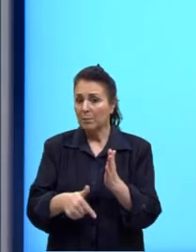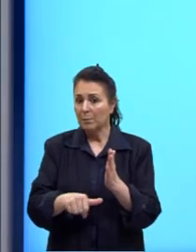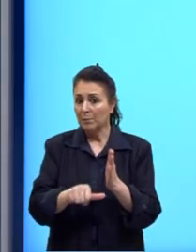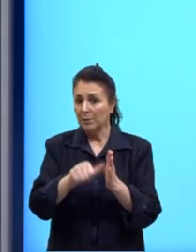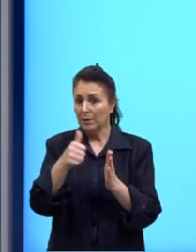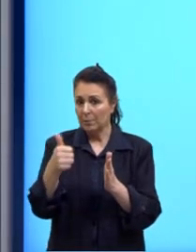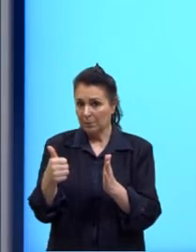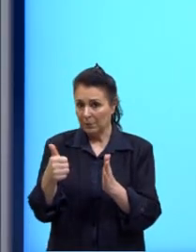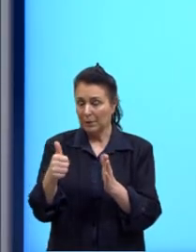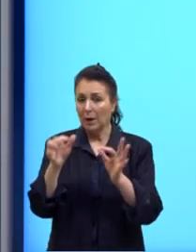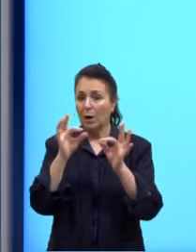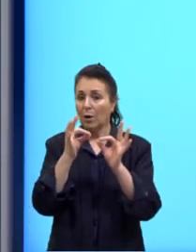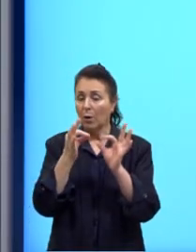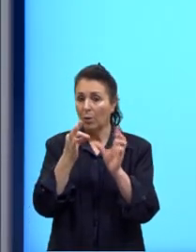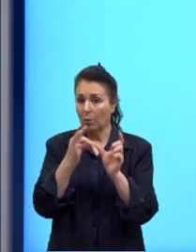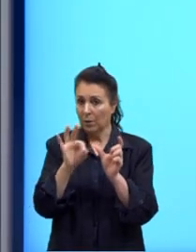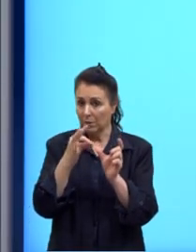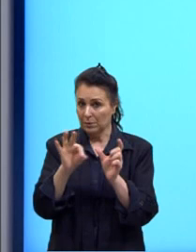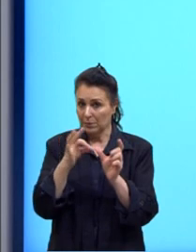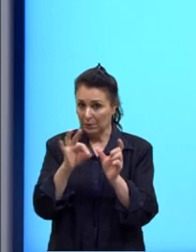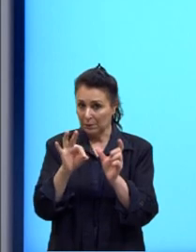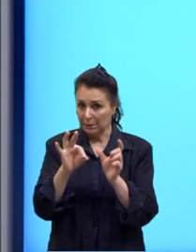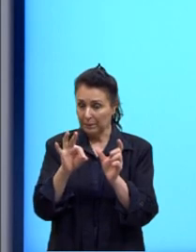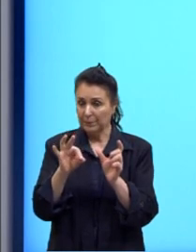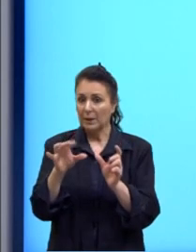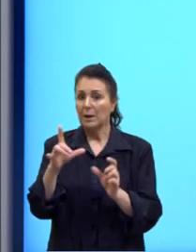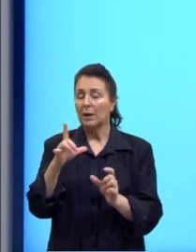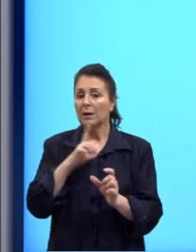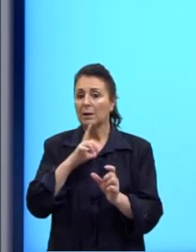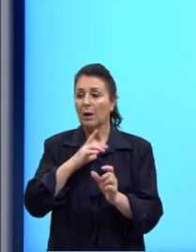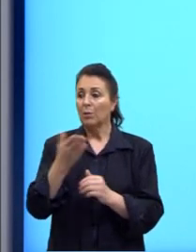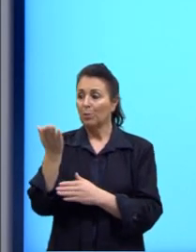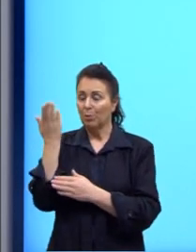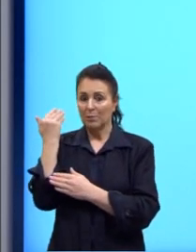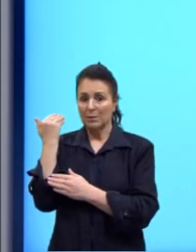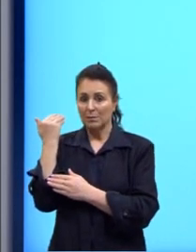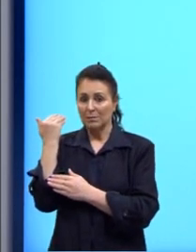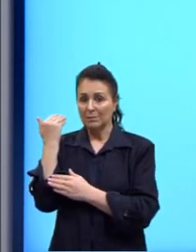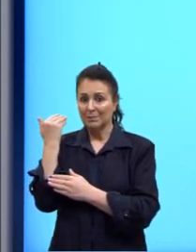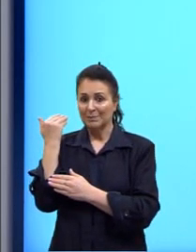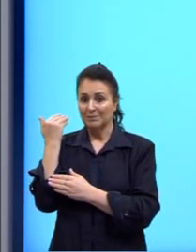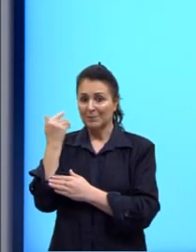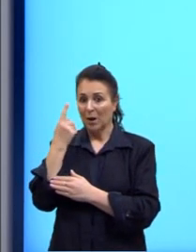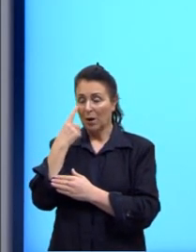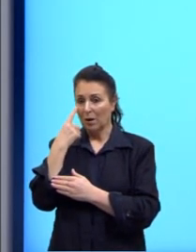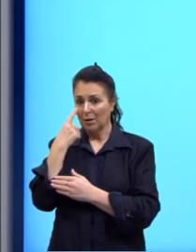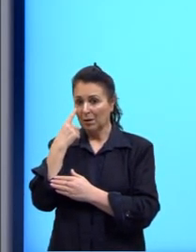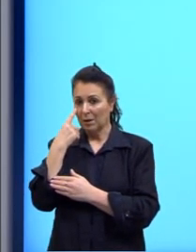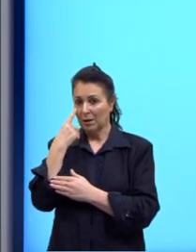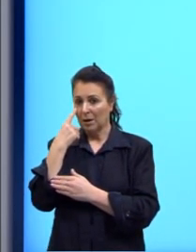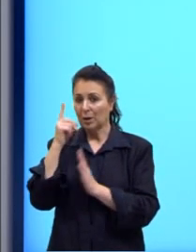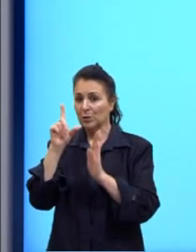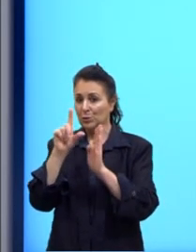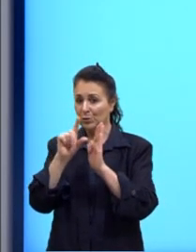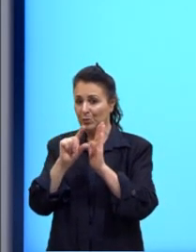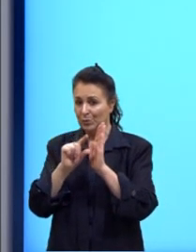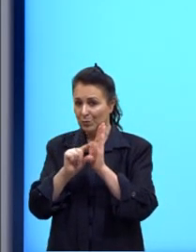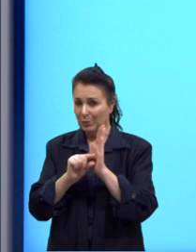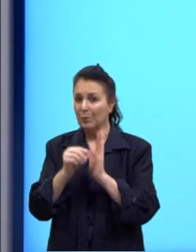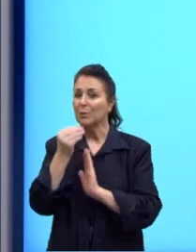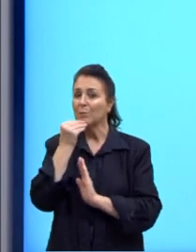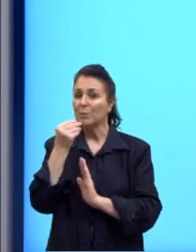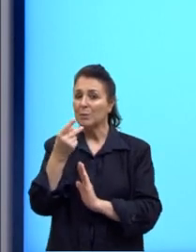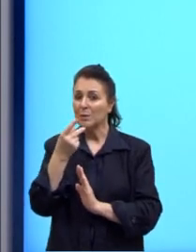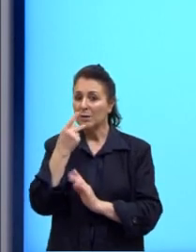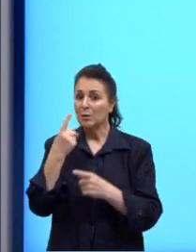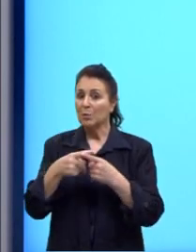a minha primeira oração, a minha if clause, ela vai estar no passado. Ó, já começou a diminuir a probabilidade. Já está lá para